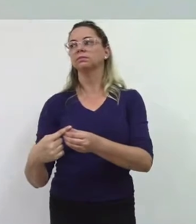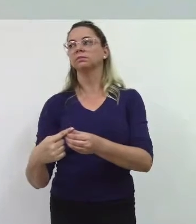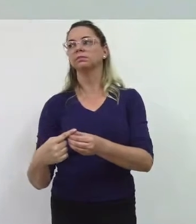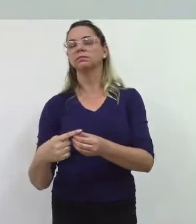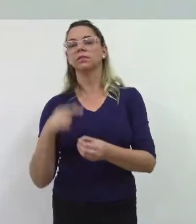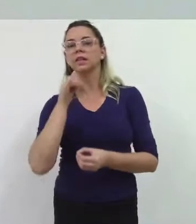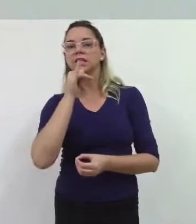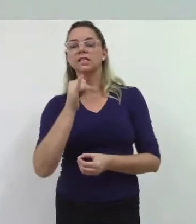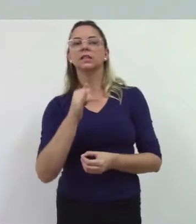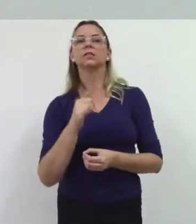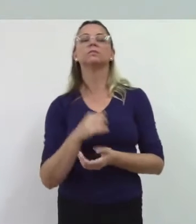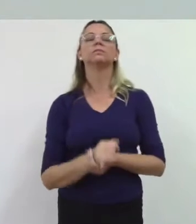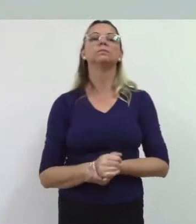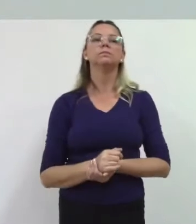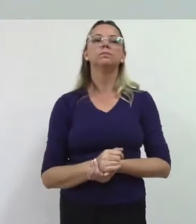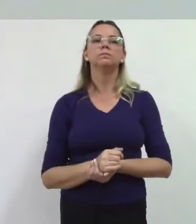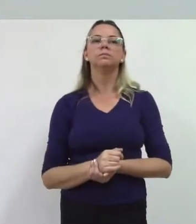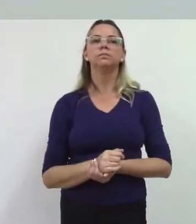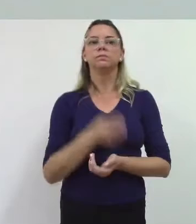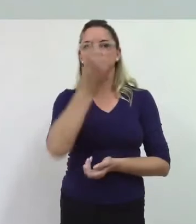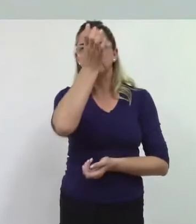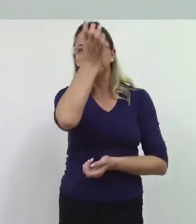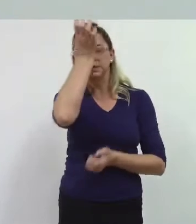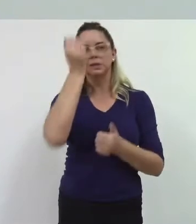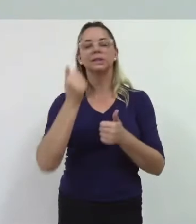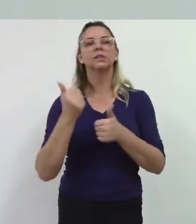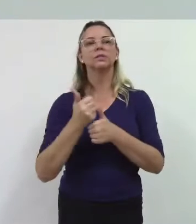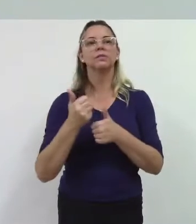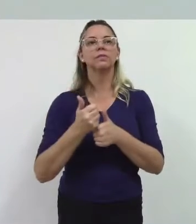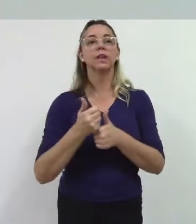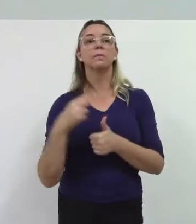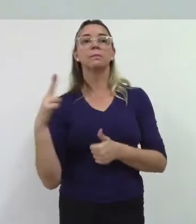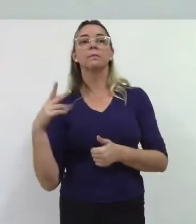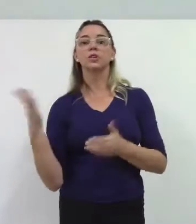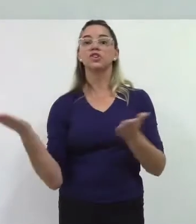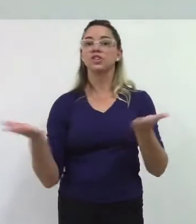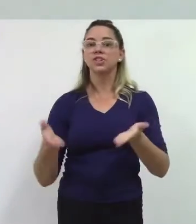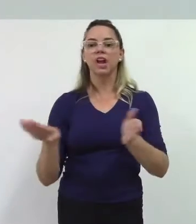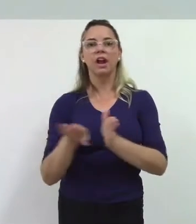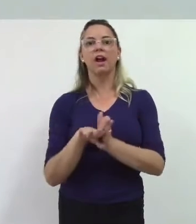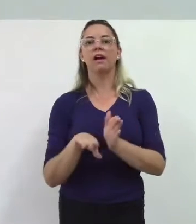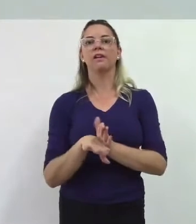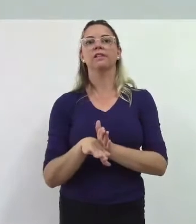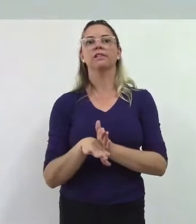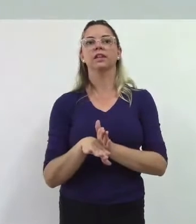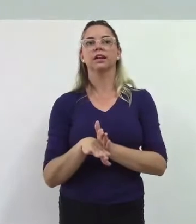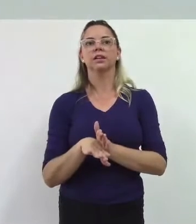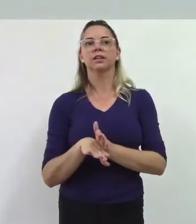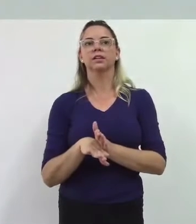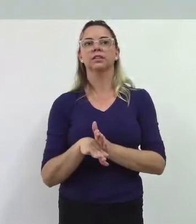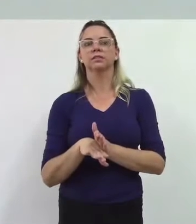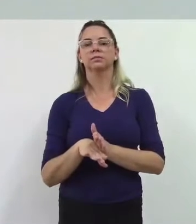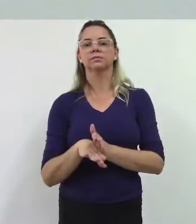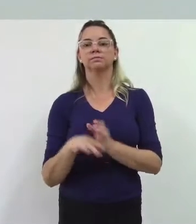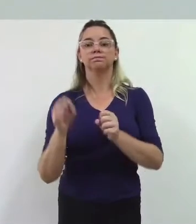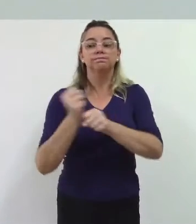seu sucessor que está por vir e uma obra vereador Pachequinho